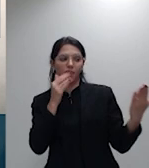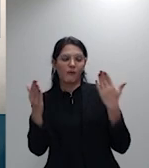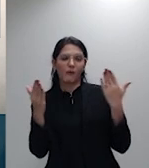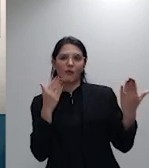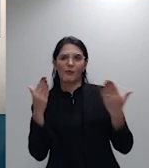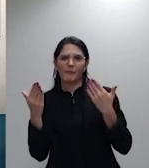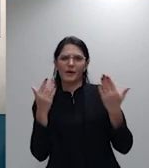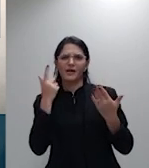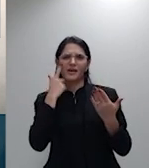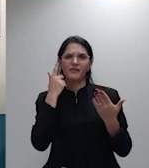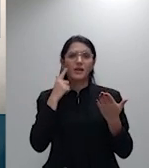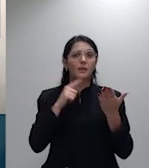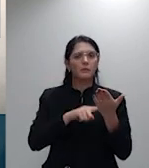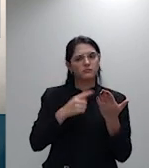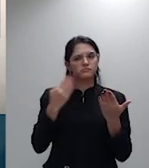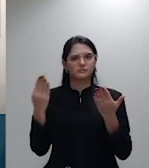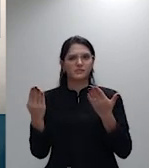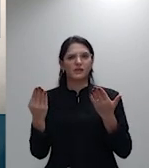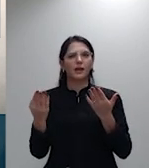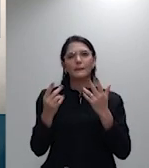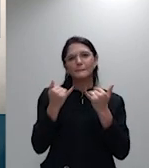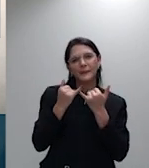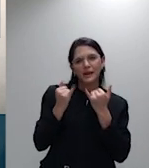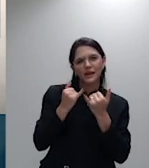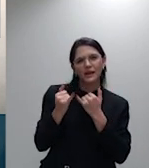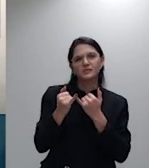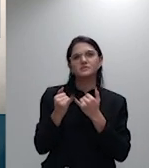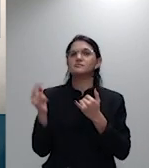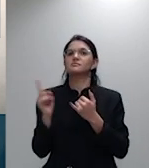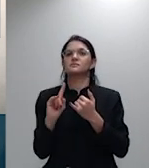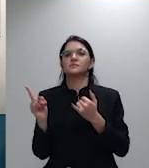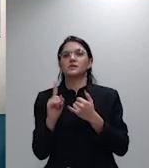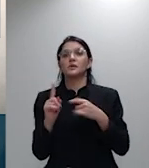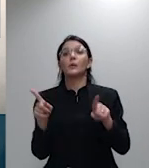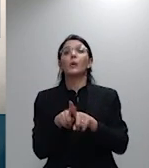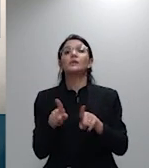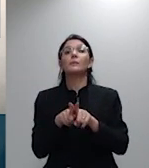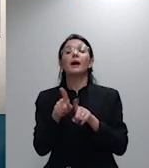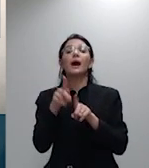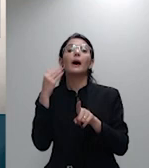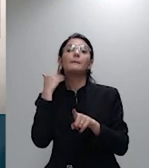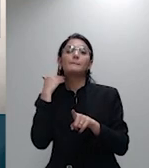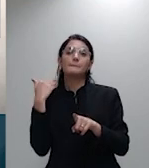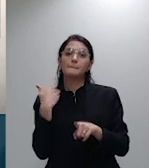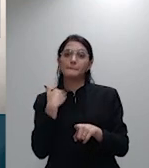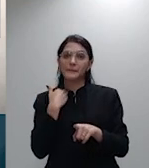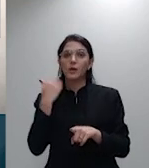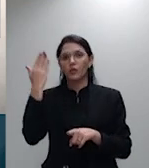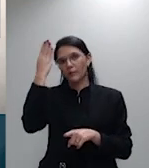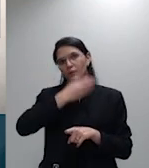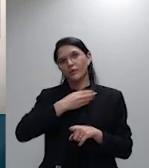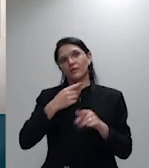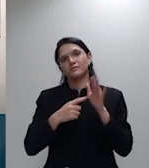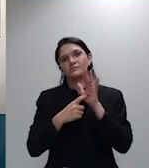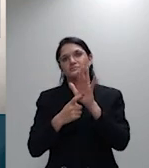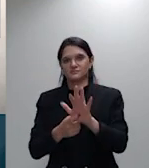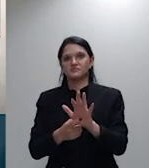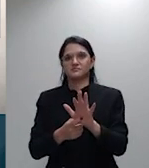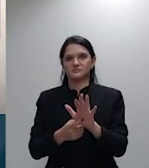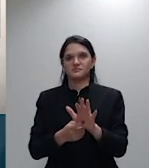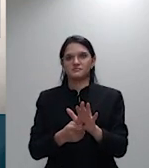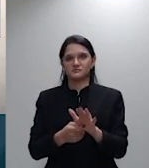bem como estratos bancários capazes de comprovar, por sua vez, que o autor não se beneficiou da operação peixonada.